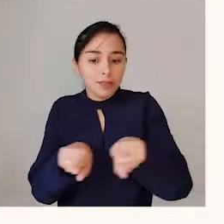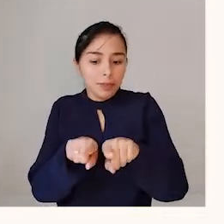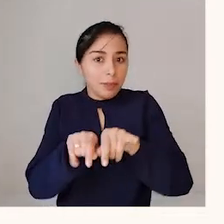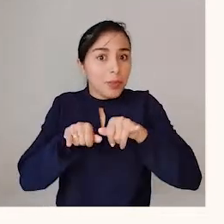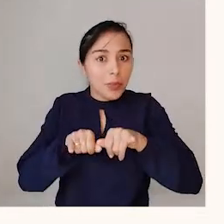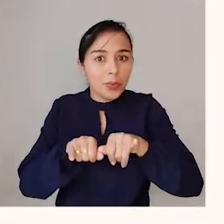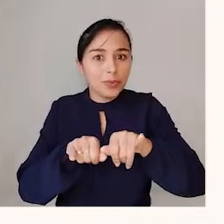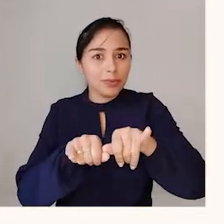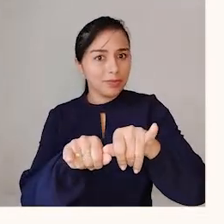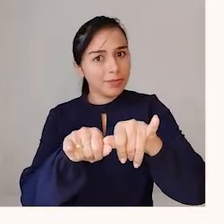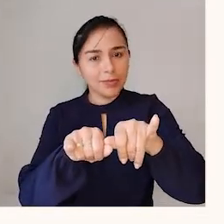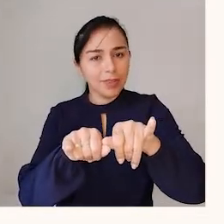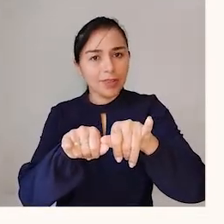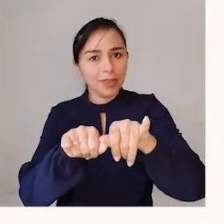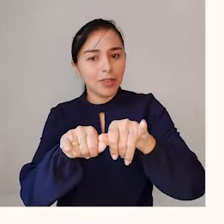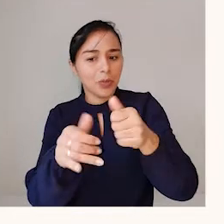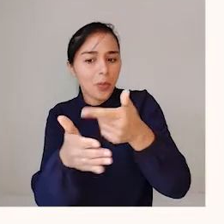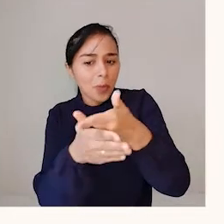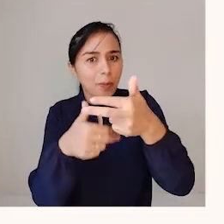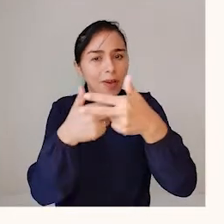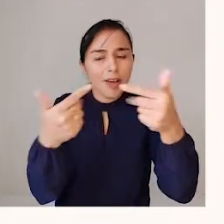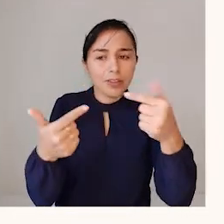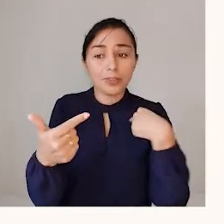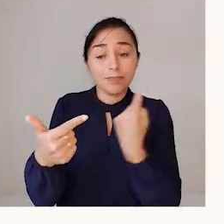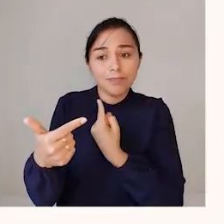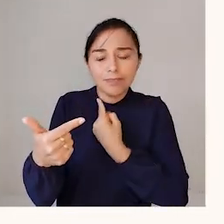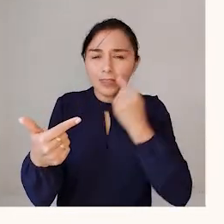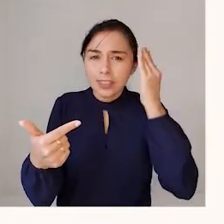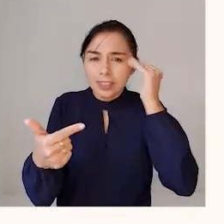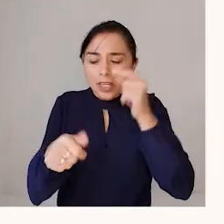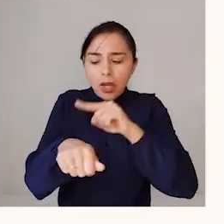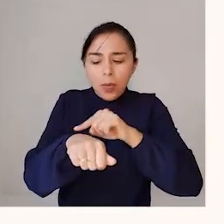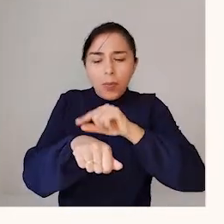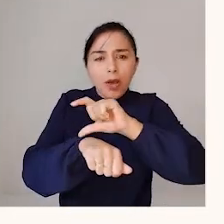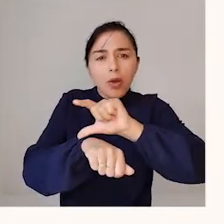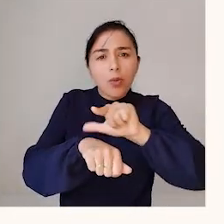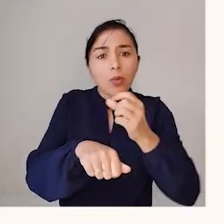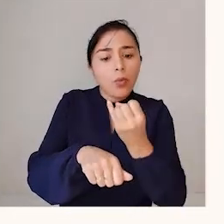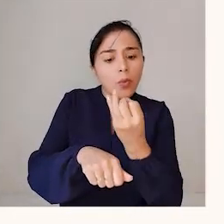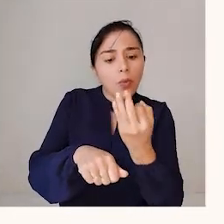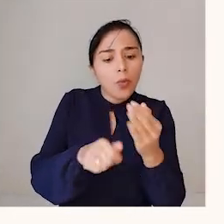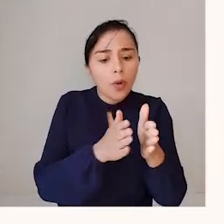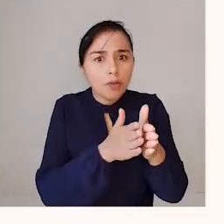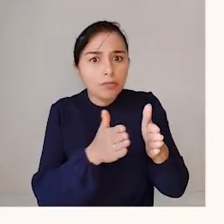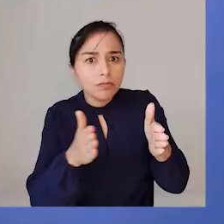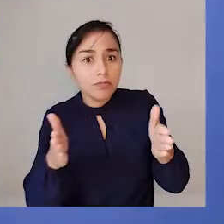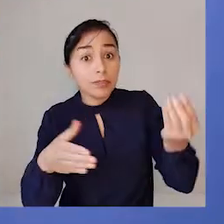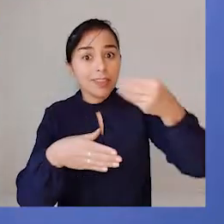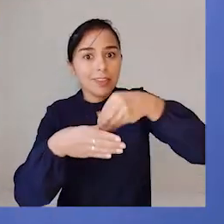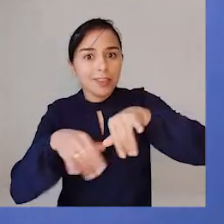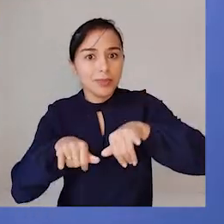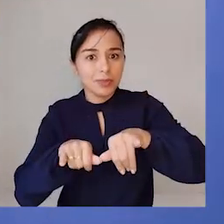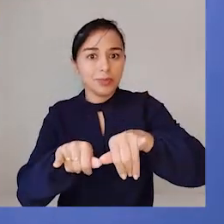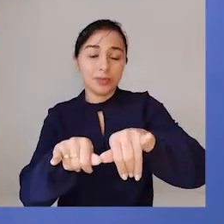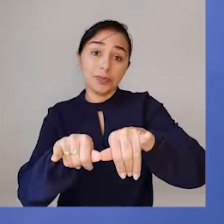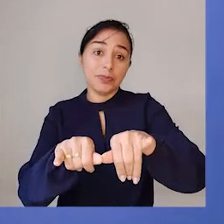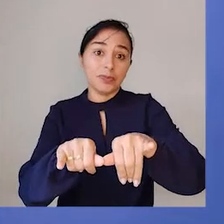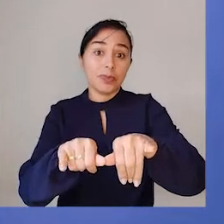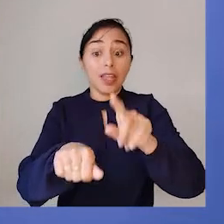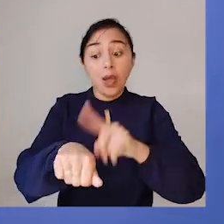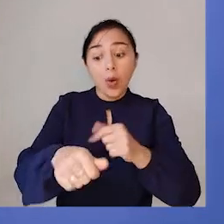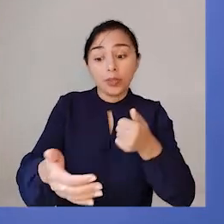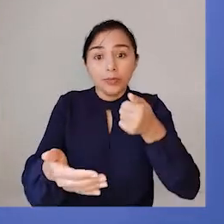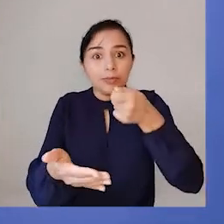supermercado realizar uma compra, nós contabilizamos o período que nós ficamos dentro desse estabelecimento, quando nós